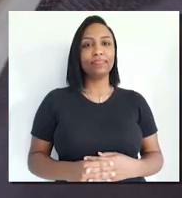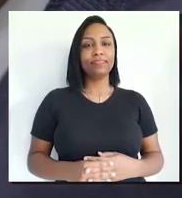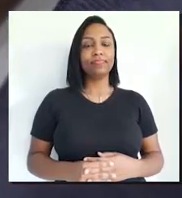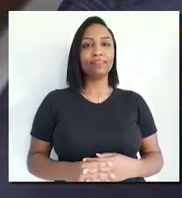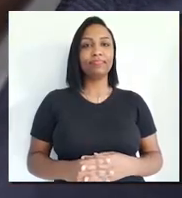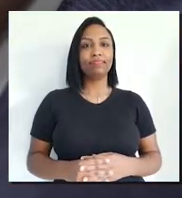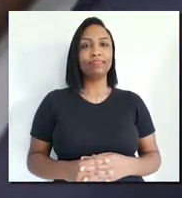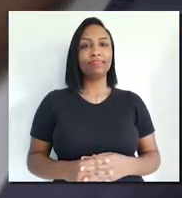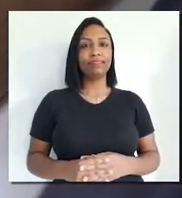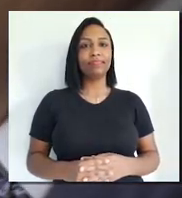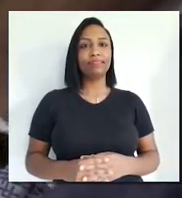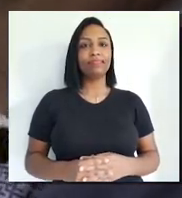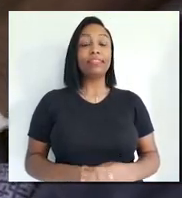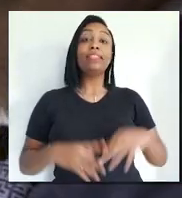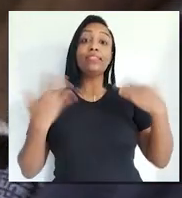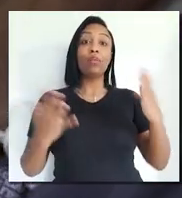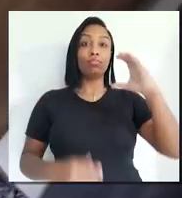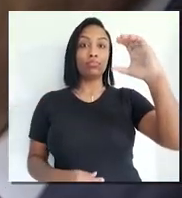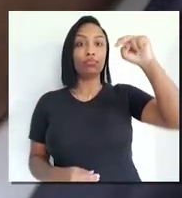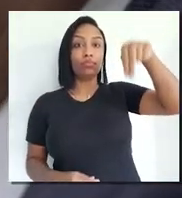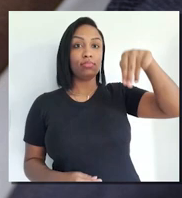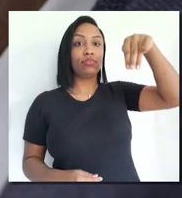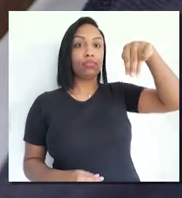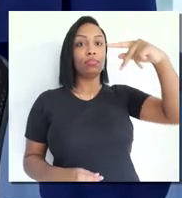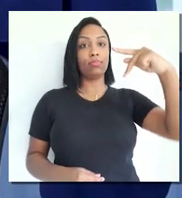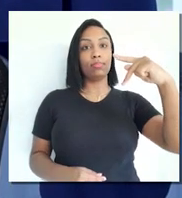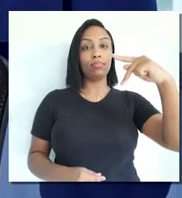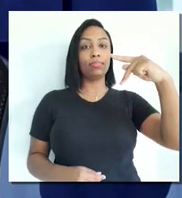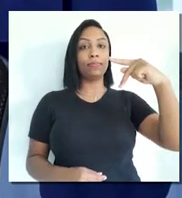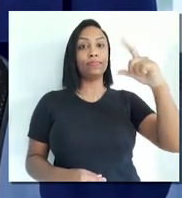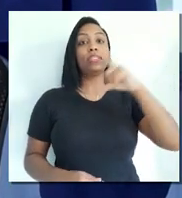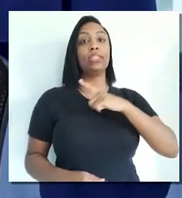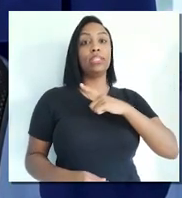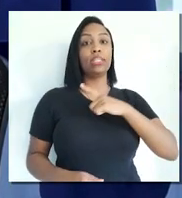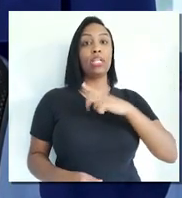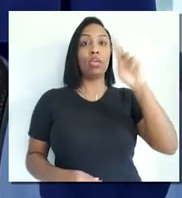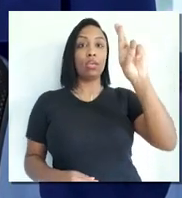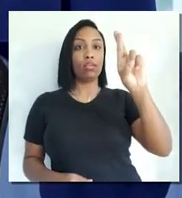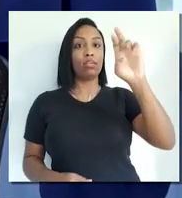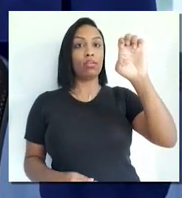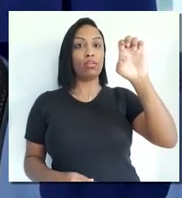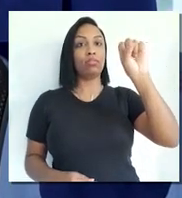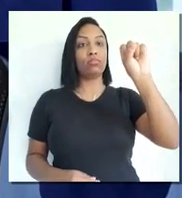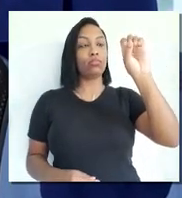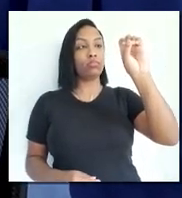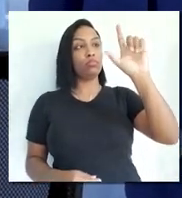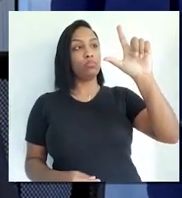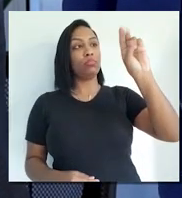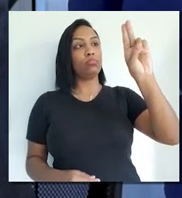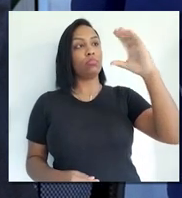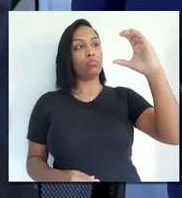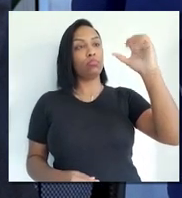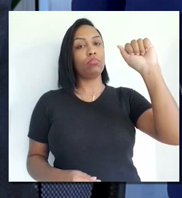Em termos de CNMP, de Conselho Nacional do Ministério Público, temos uma resolução 156 que detalha,